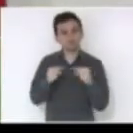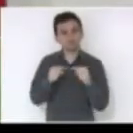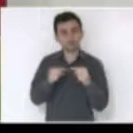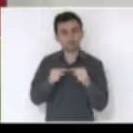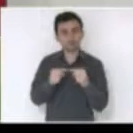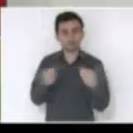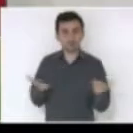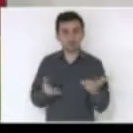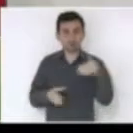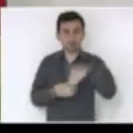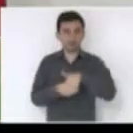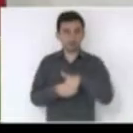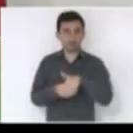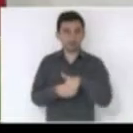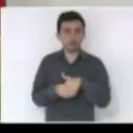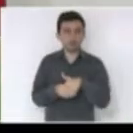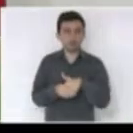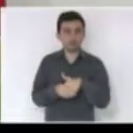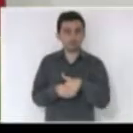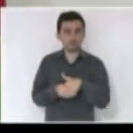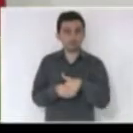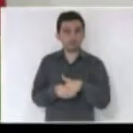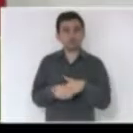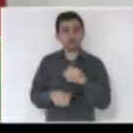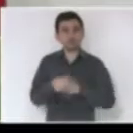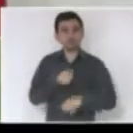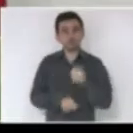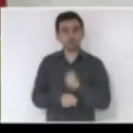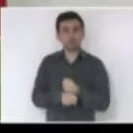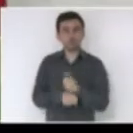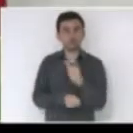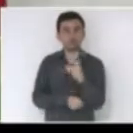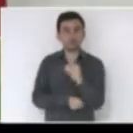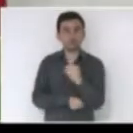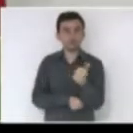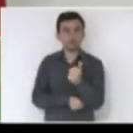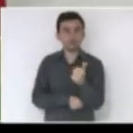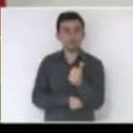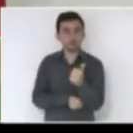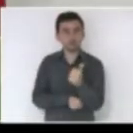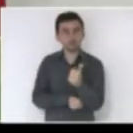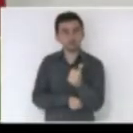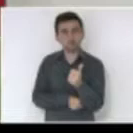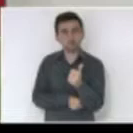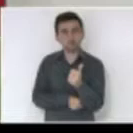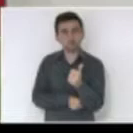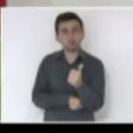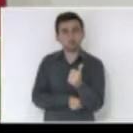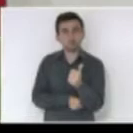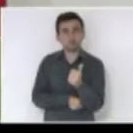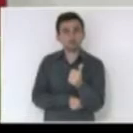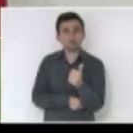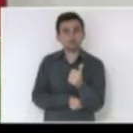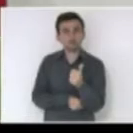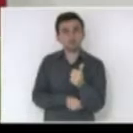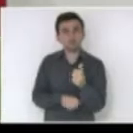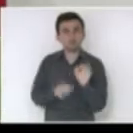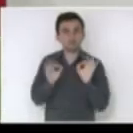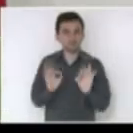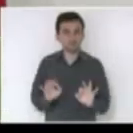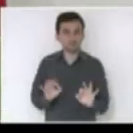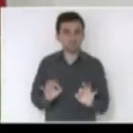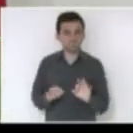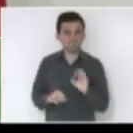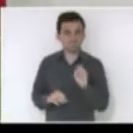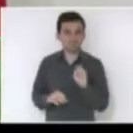dessa que vai ser votada hoje aqui, de 2011. Agora, evidentemente, se